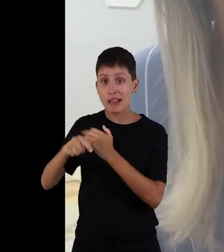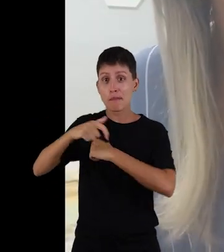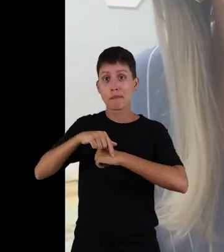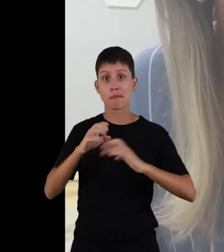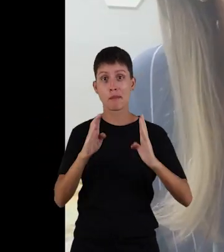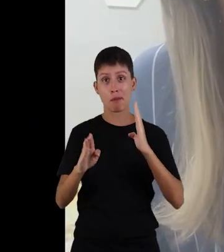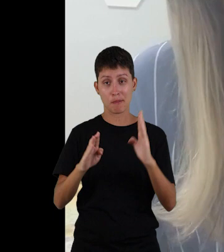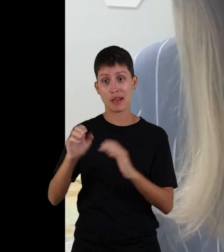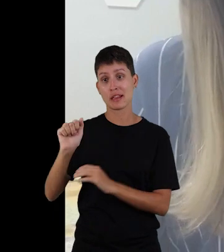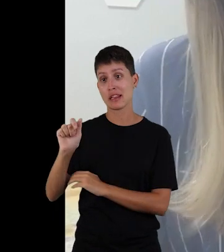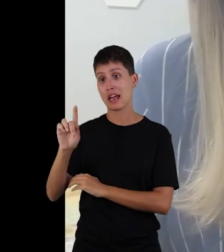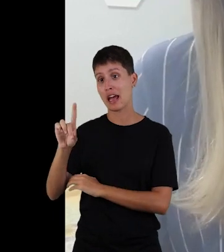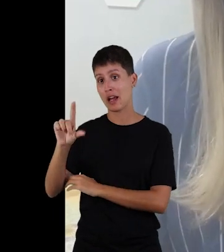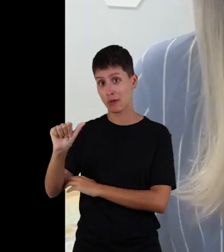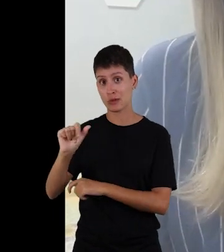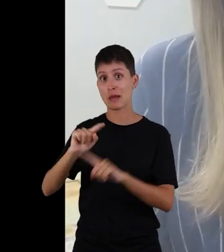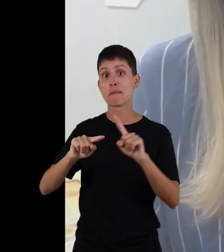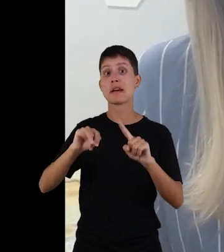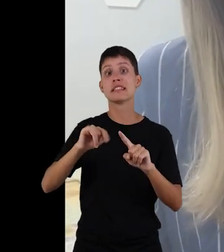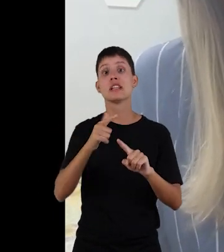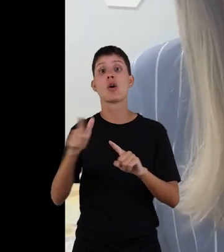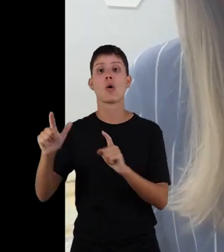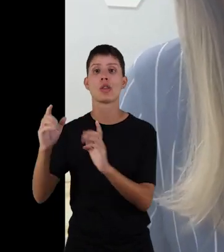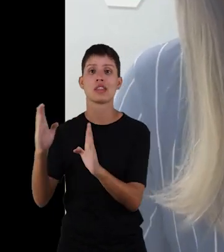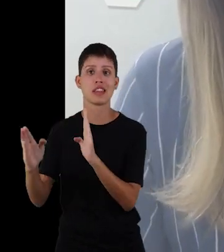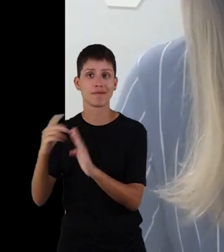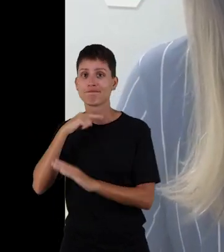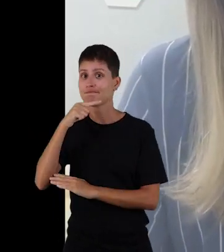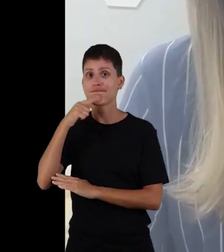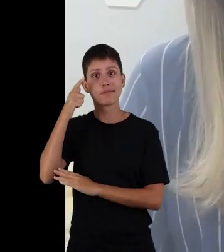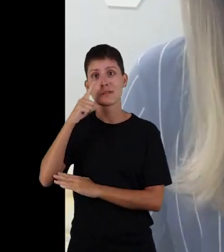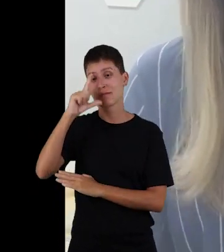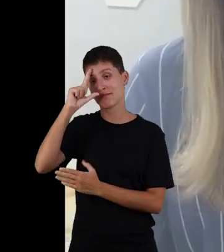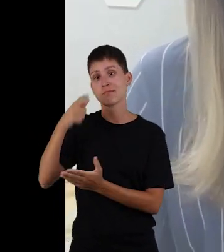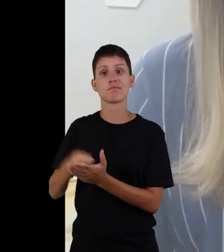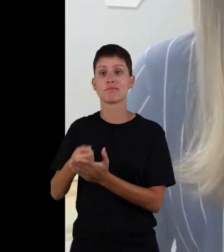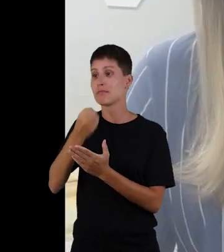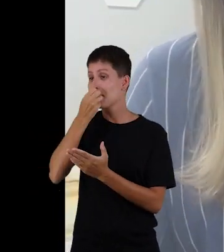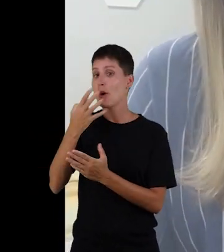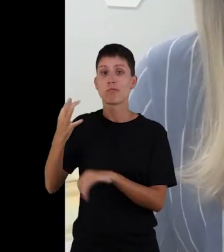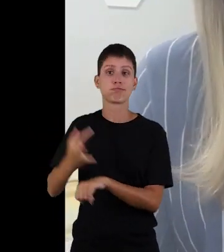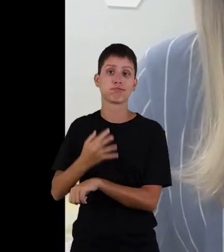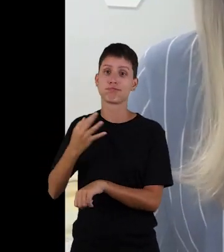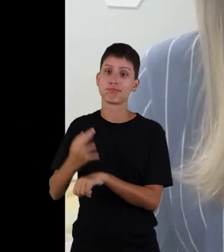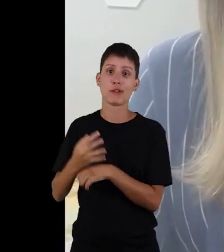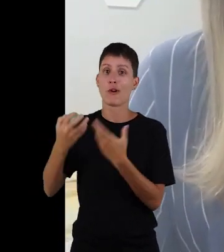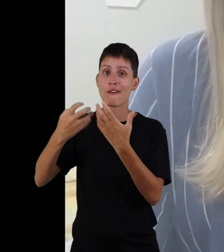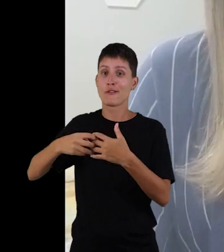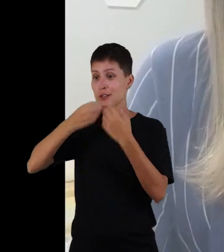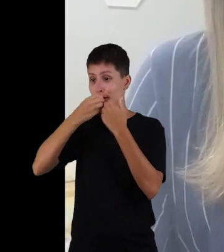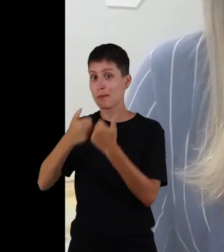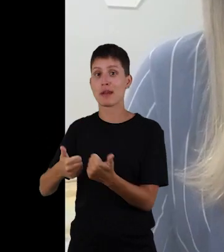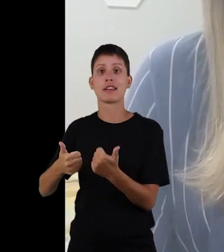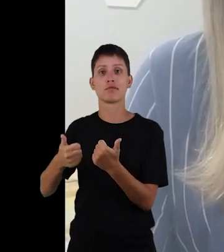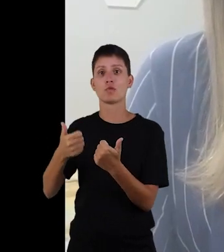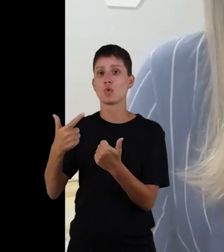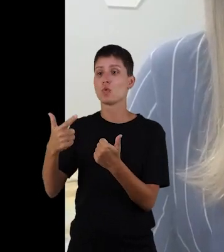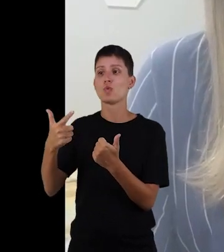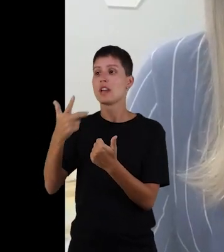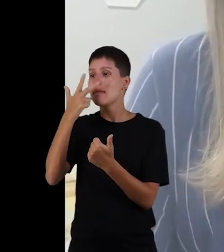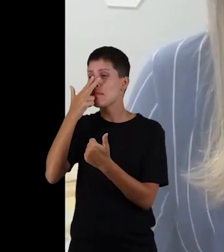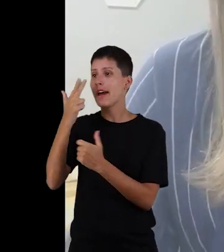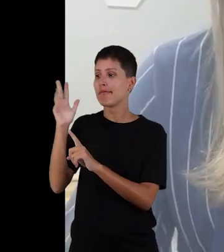doença, que a fase inicial. Porém, na fase crônica da doença, o benzinodazol não é muito tolerado, né, ele não existe